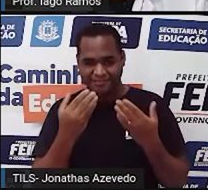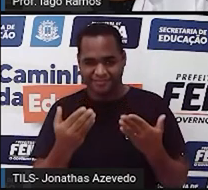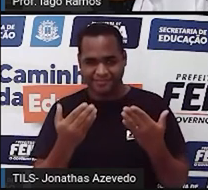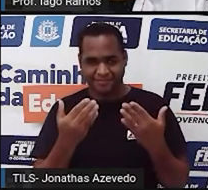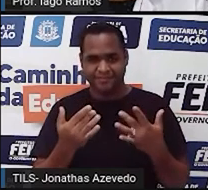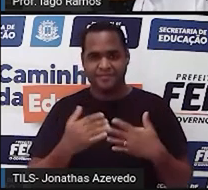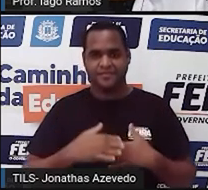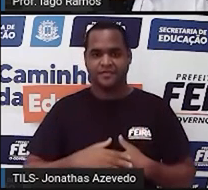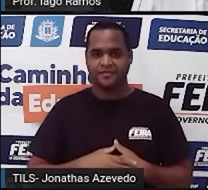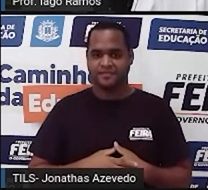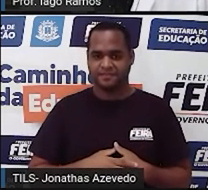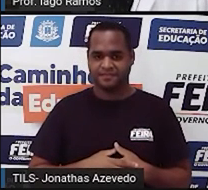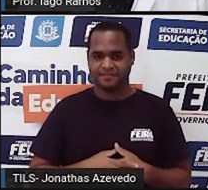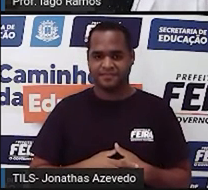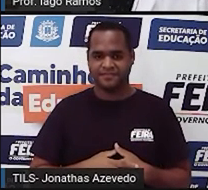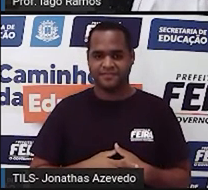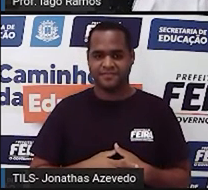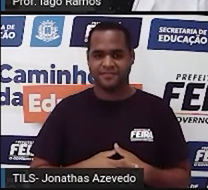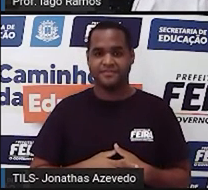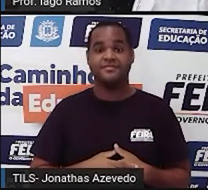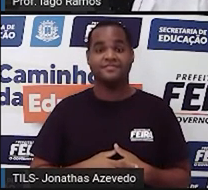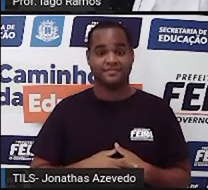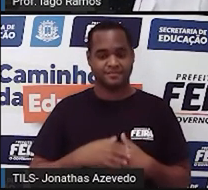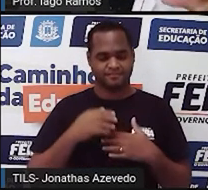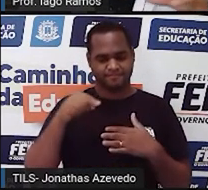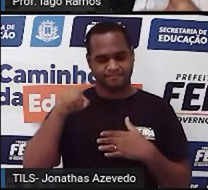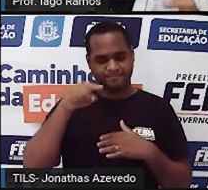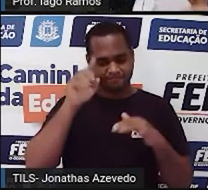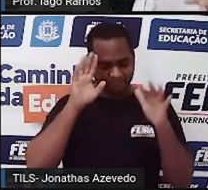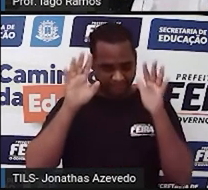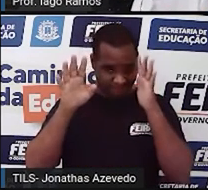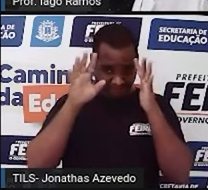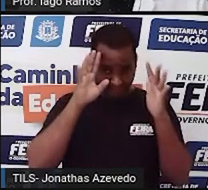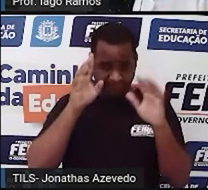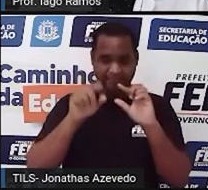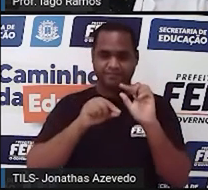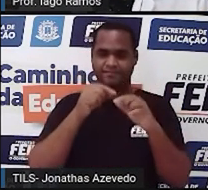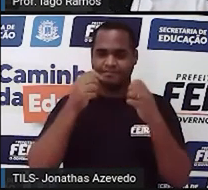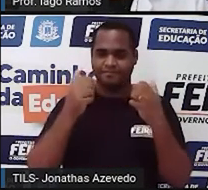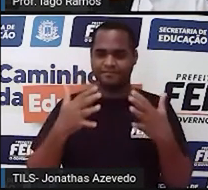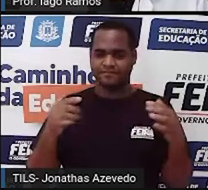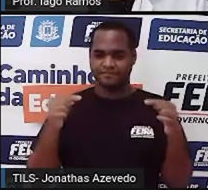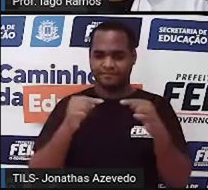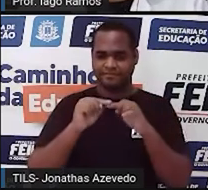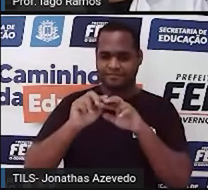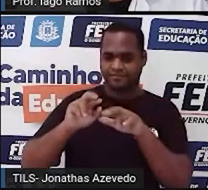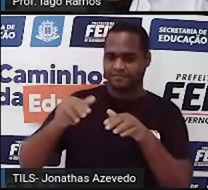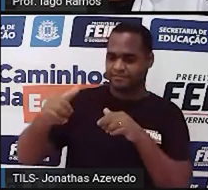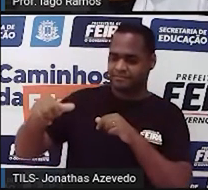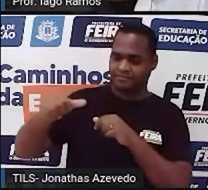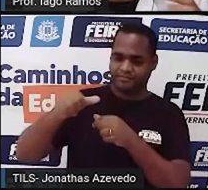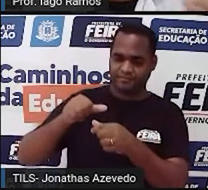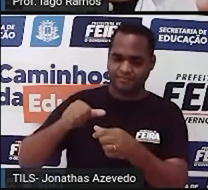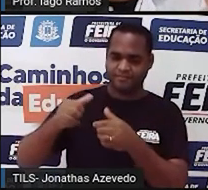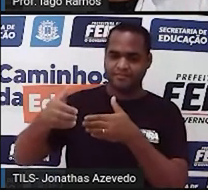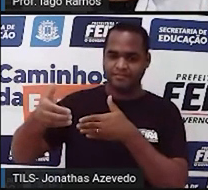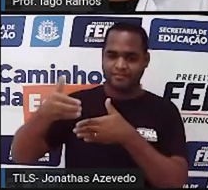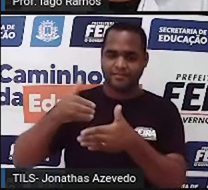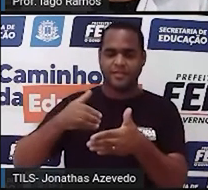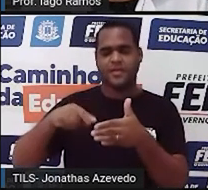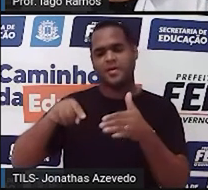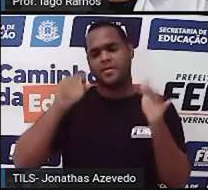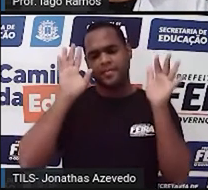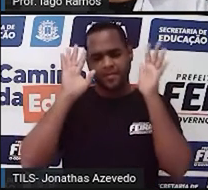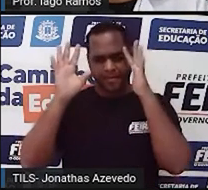só. Por quê? A gente vai entender essa coisa das operações inversas. A gente pode até pensar